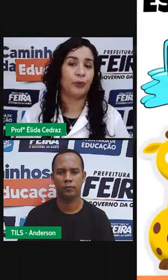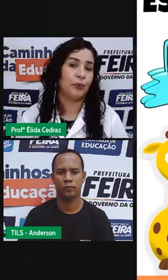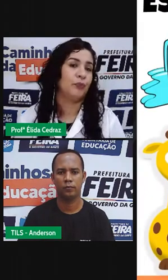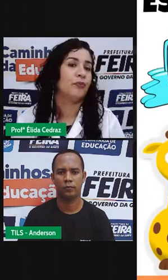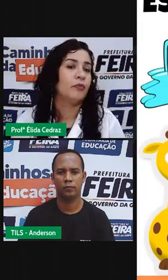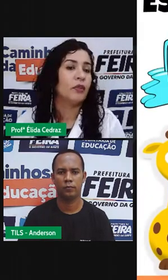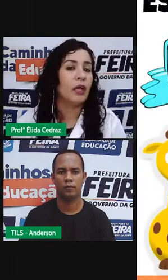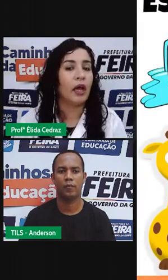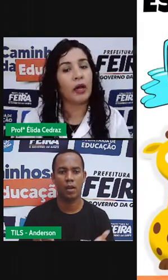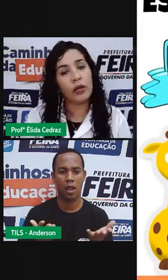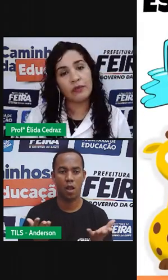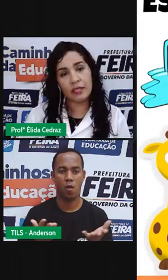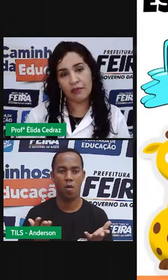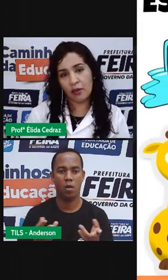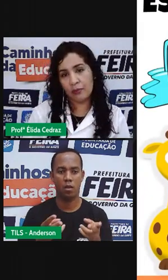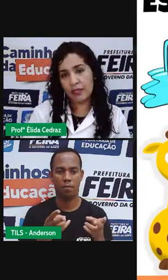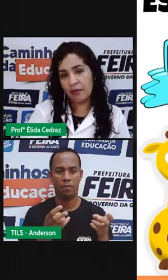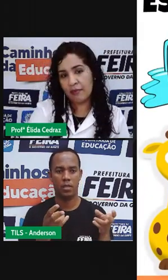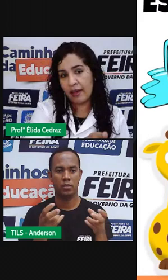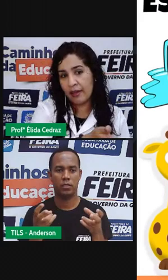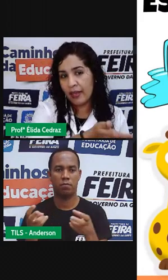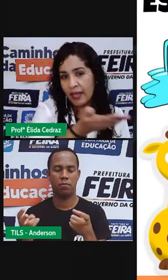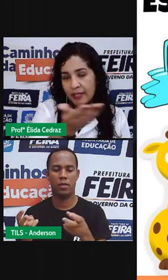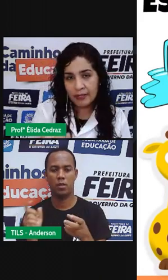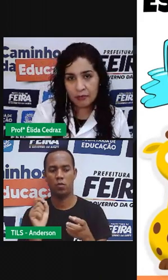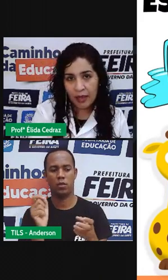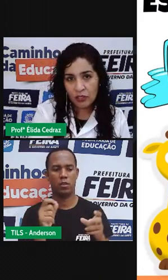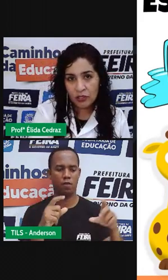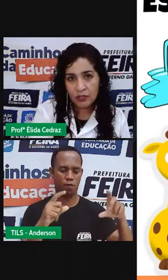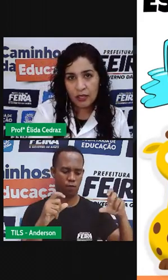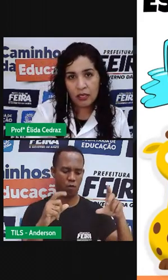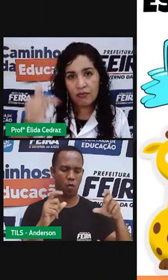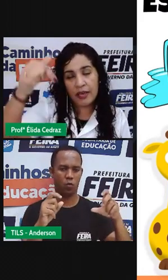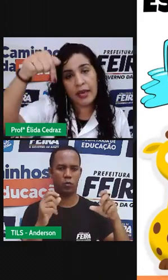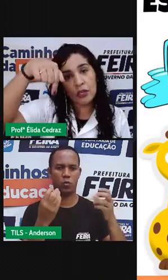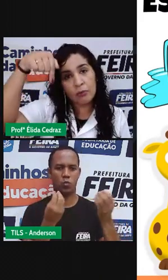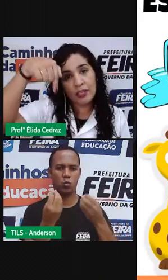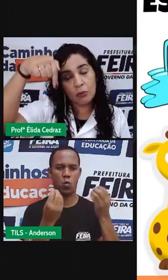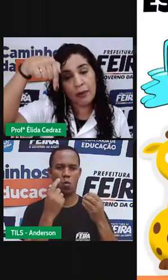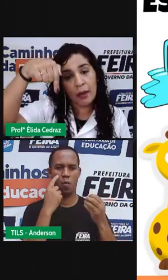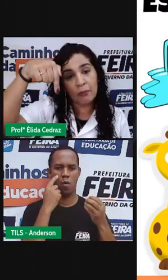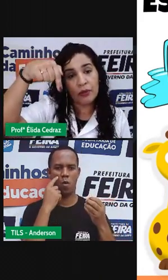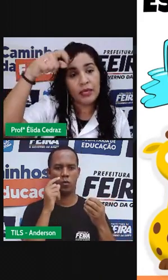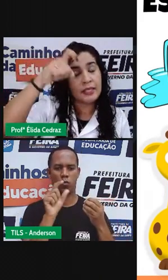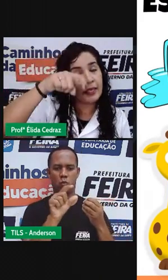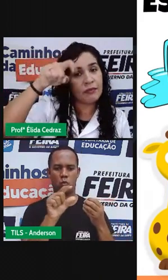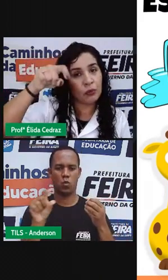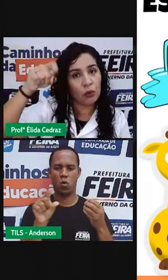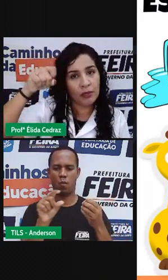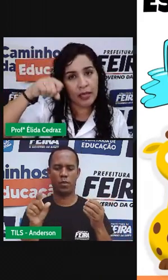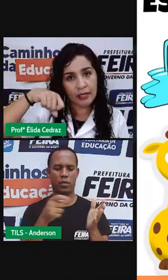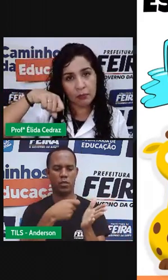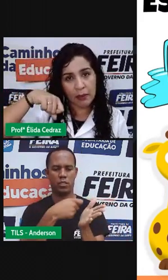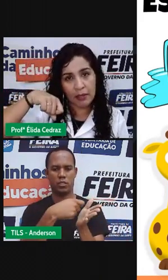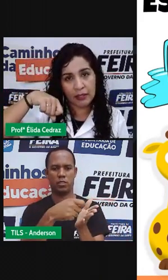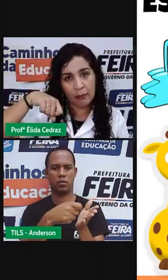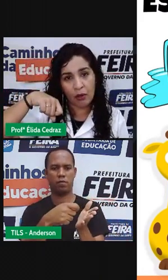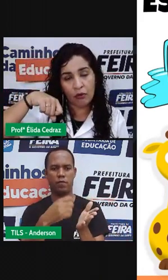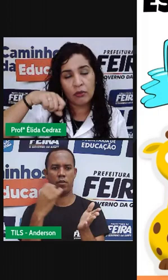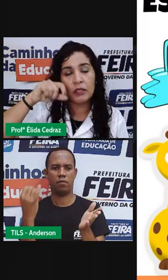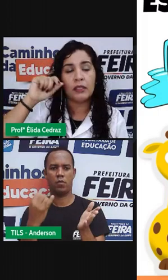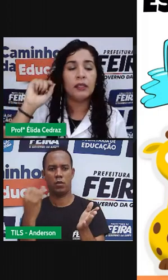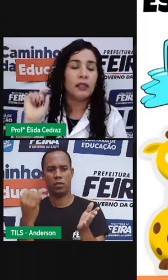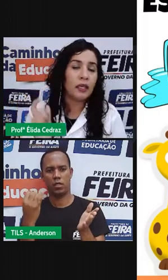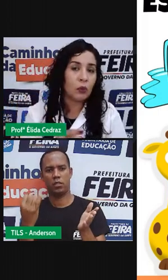Pronto. Agora, você vai observar essa imagem e vai aí no bate-papo escrever o nome delas para mim,